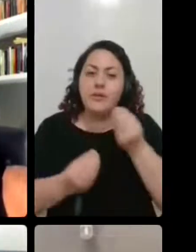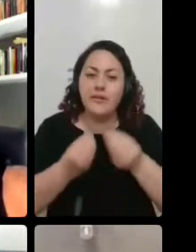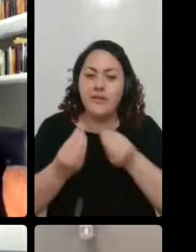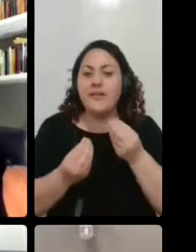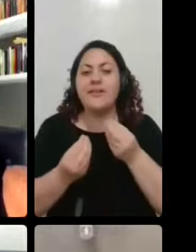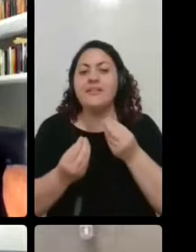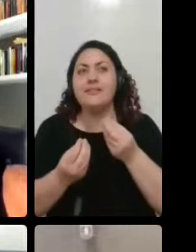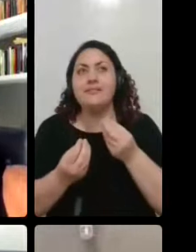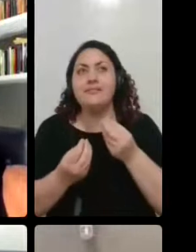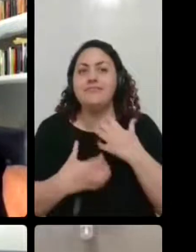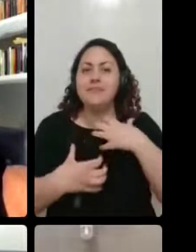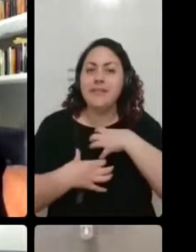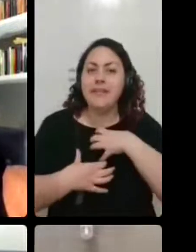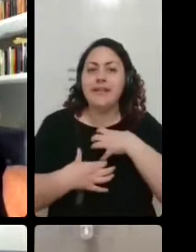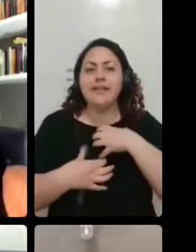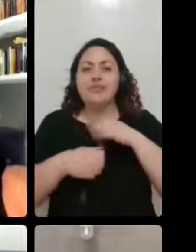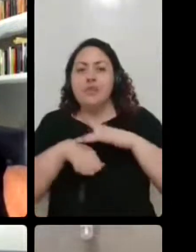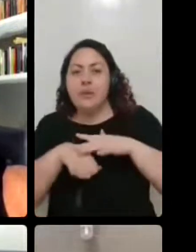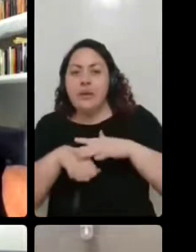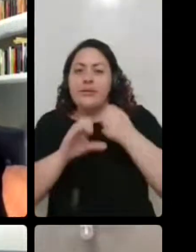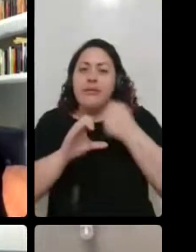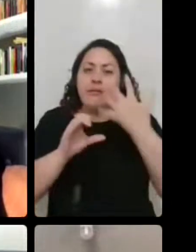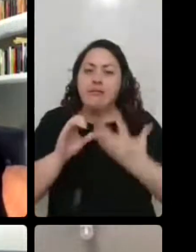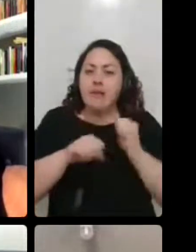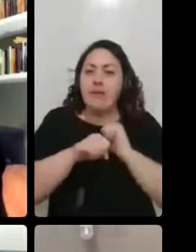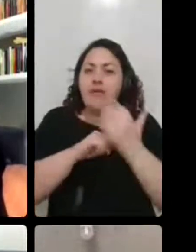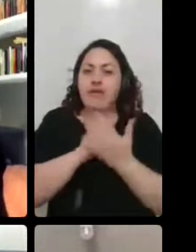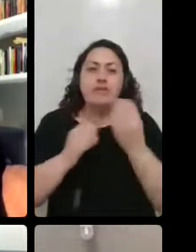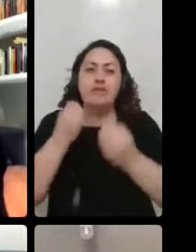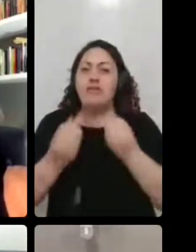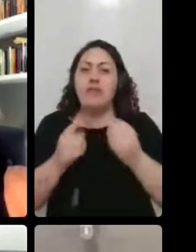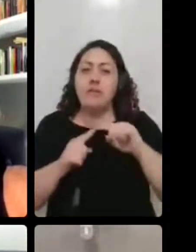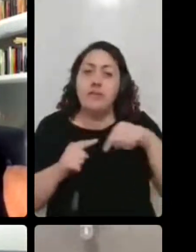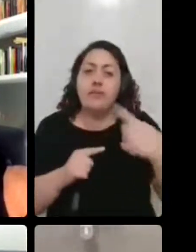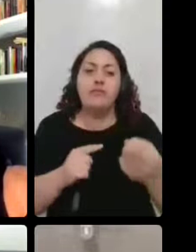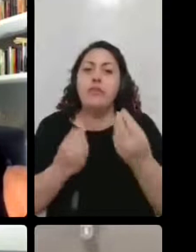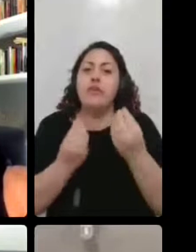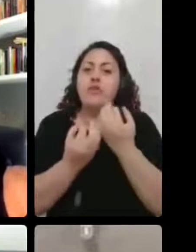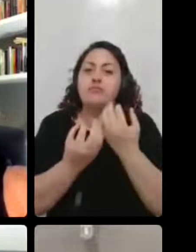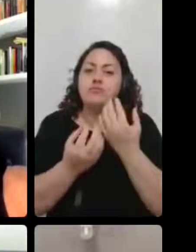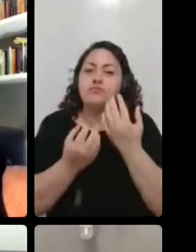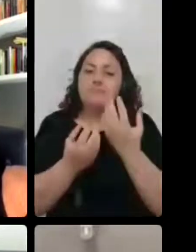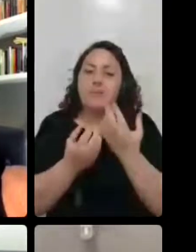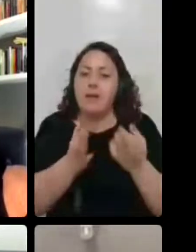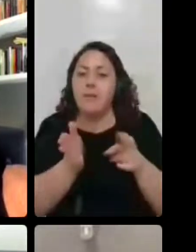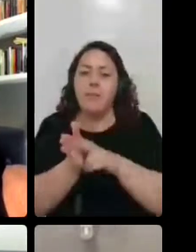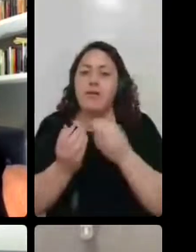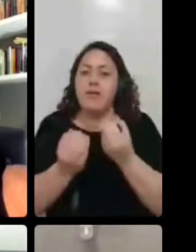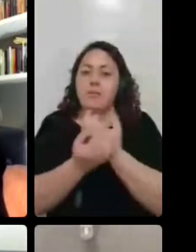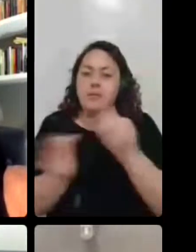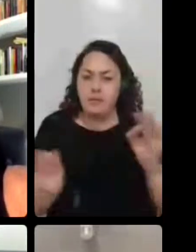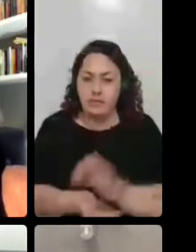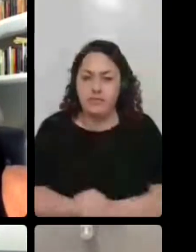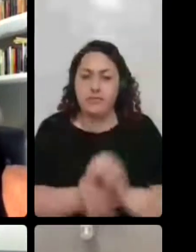pós-Covid na sua vida. Primeiro eu vou pedir então pras gurias se apresentarem, né? Então hoje tá conosco aqui a